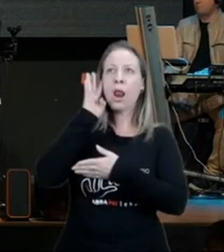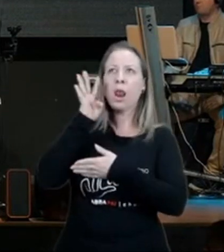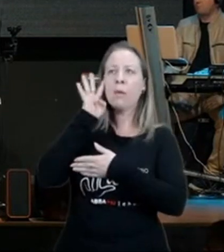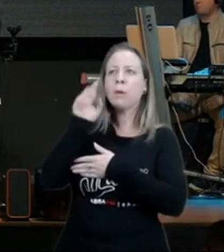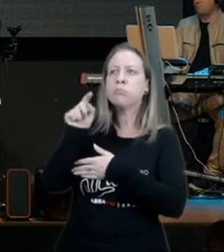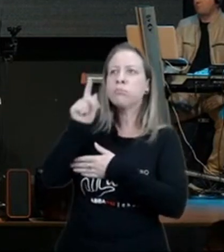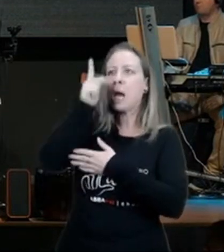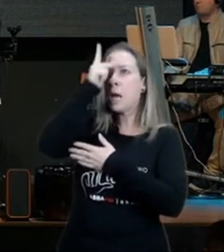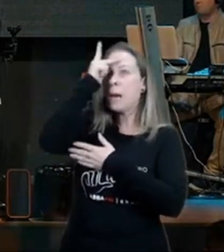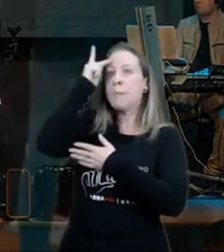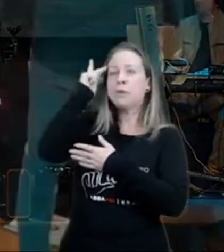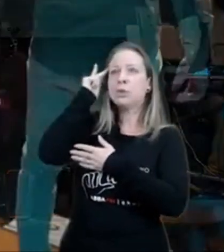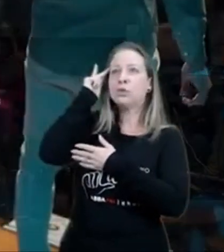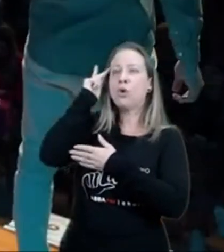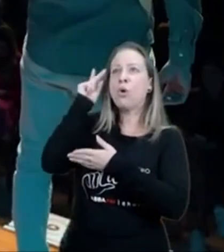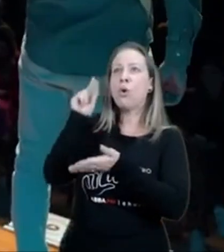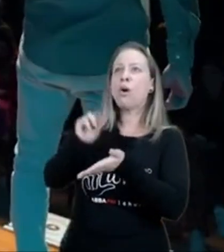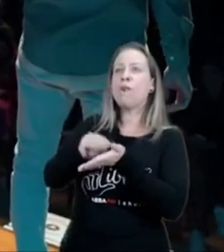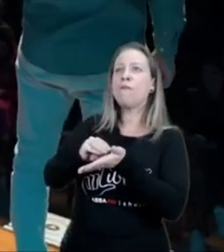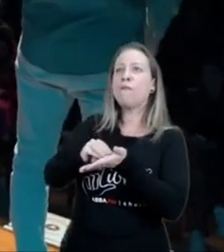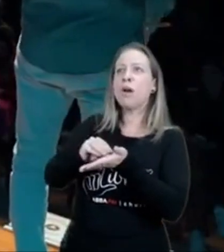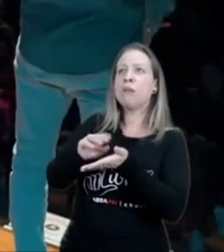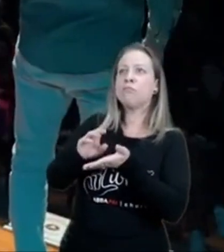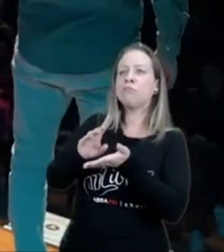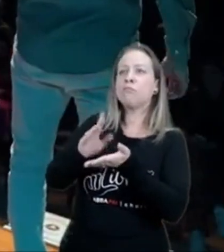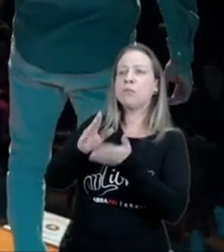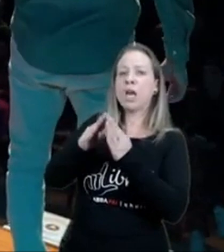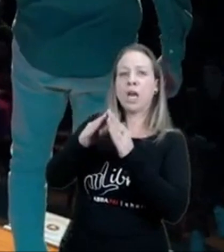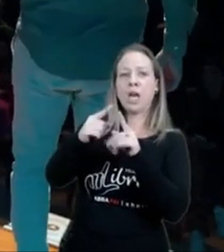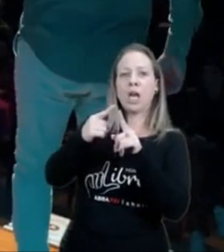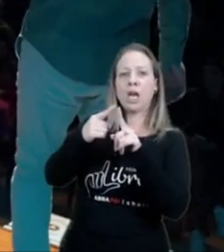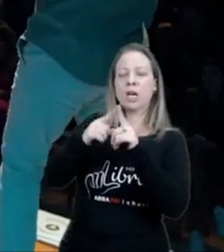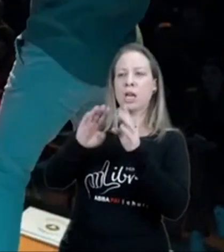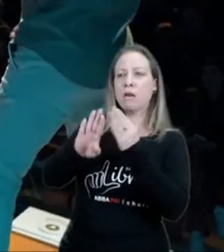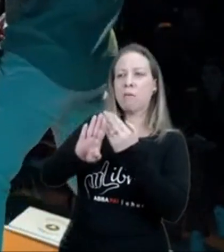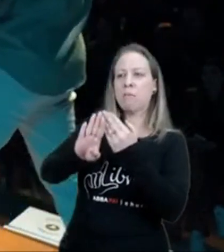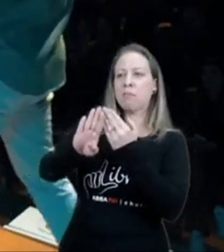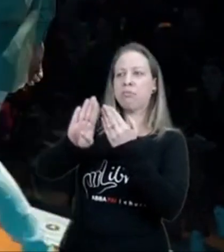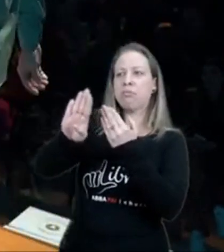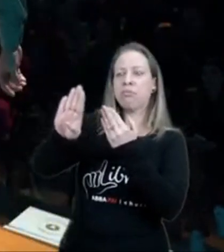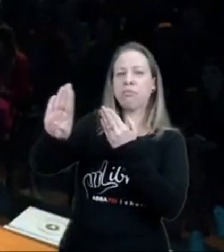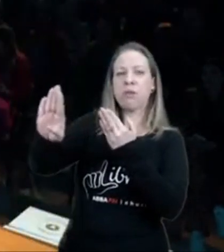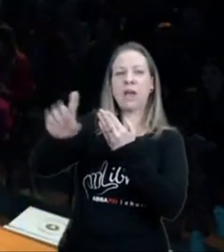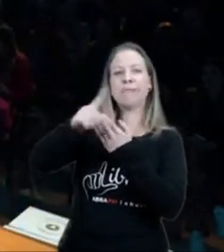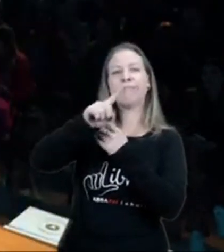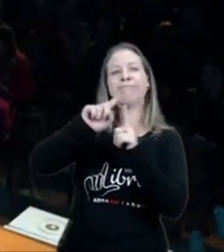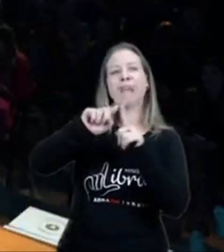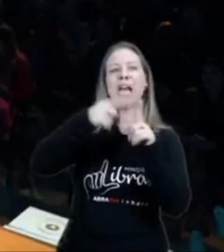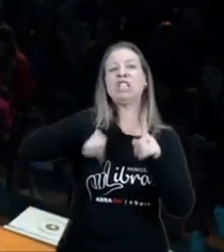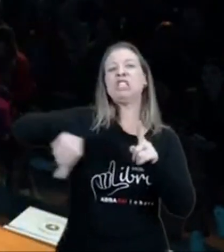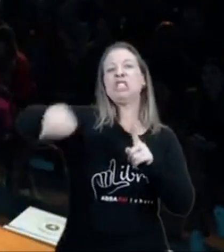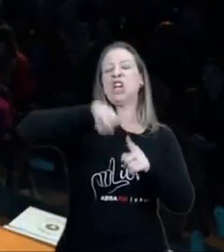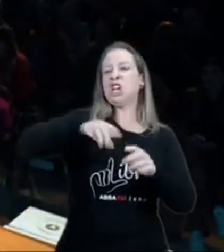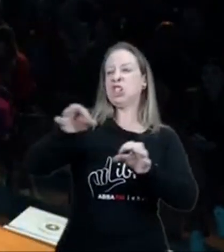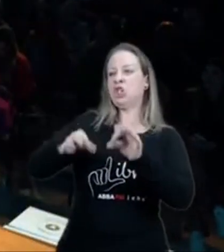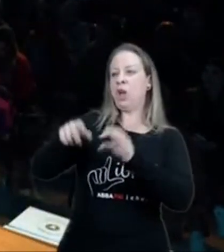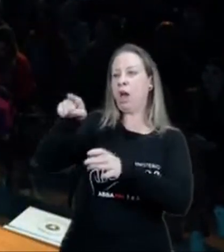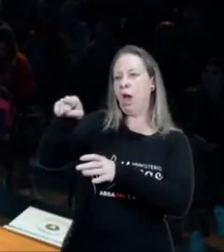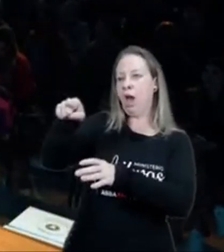botou o pé aqui, e a gente fala, pecador miserável, fé fraca, não voltou, está lá, Deus pega ele, Deus,